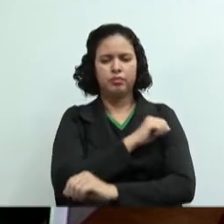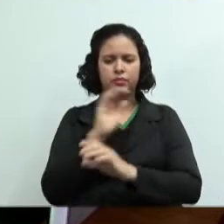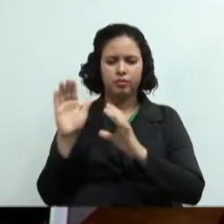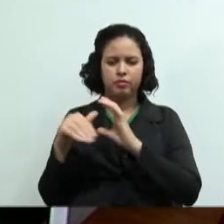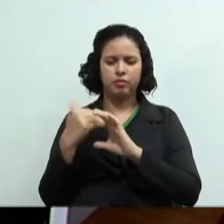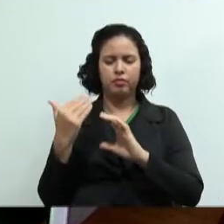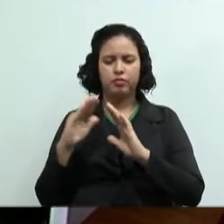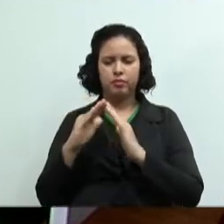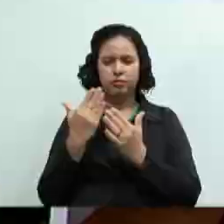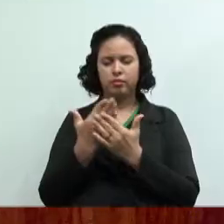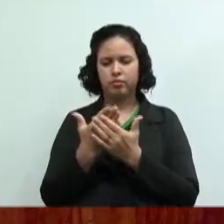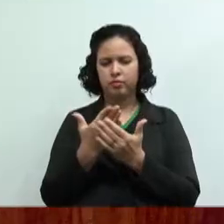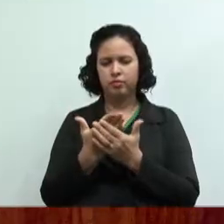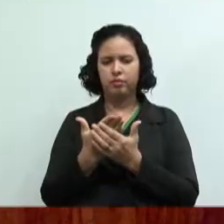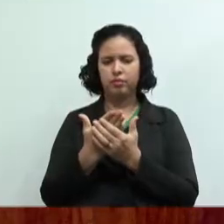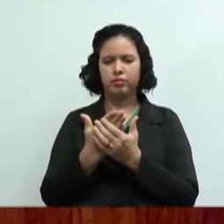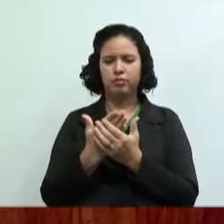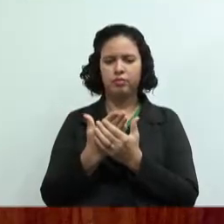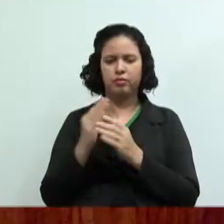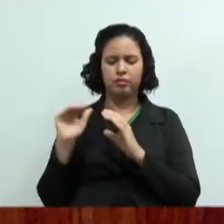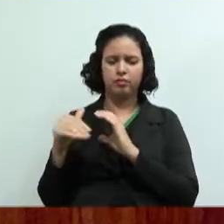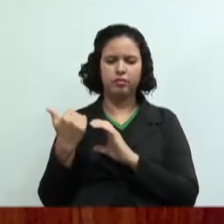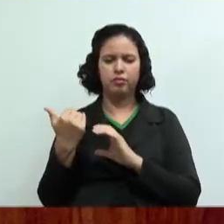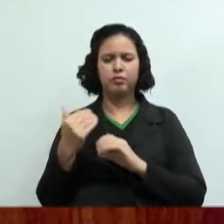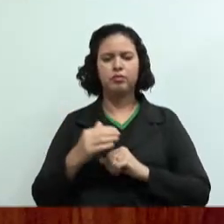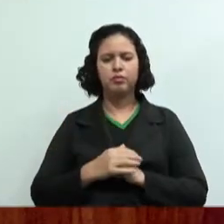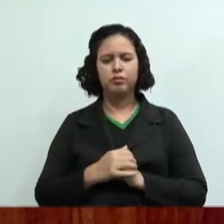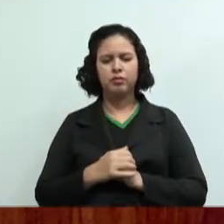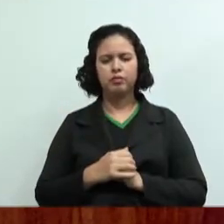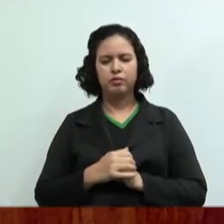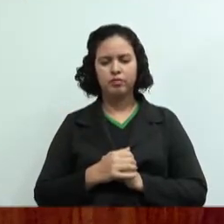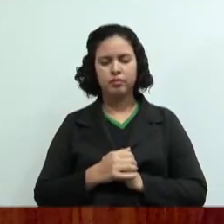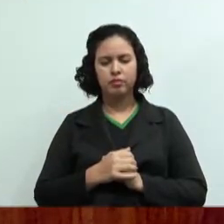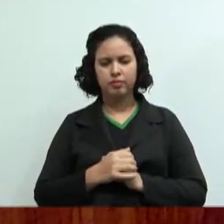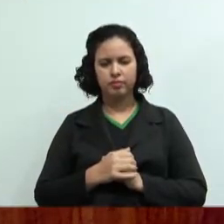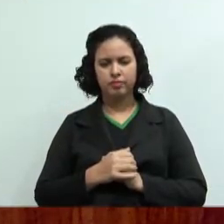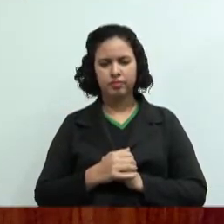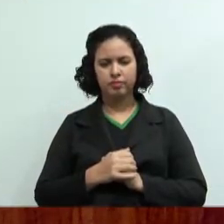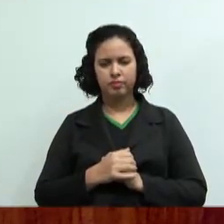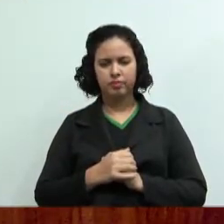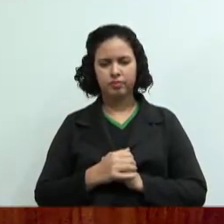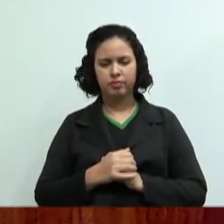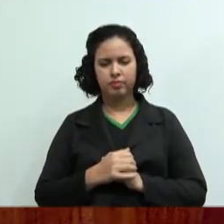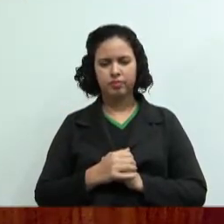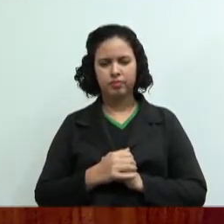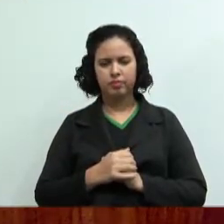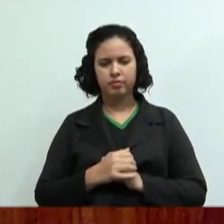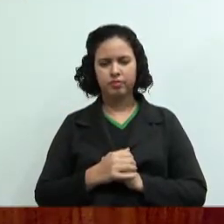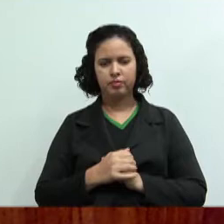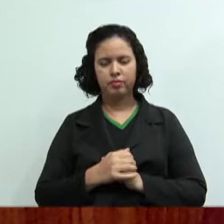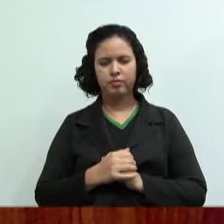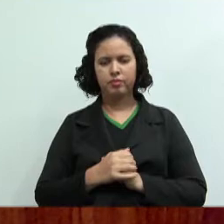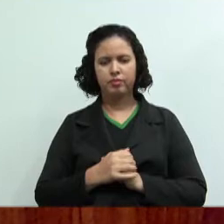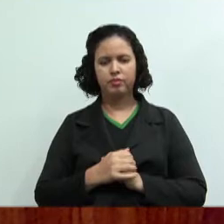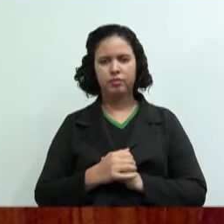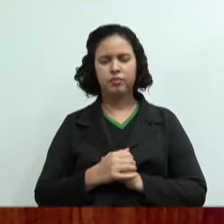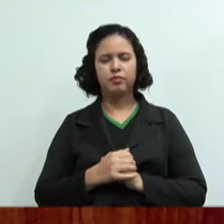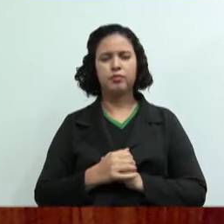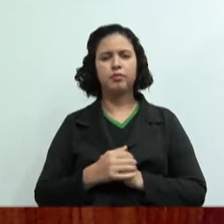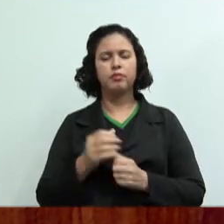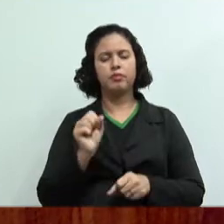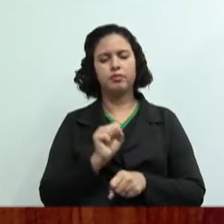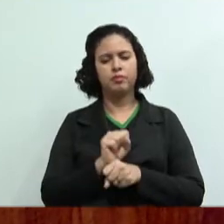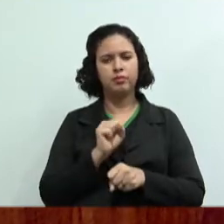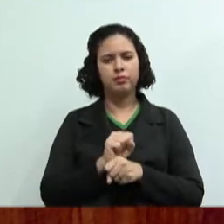escolas se manifestaram, mas naquele jeitinho deles de estarem pedindo beijos,